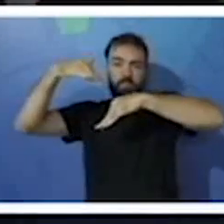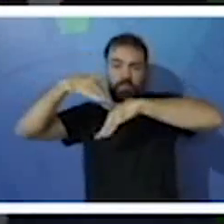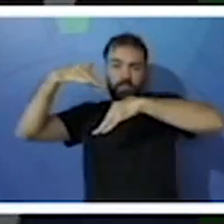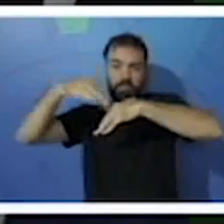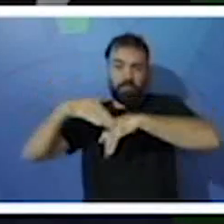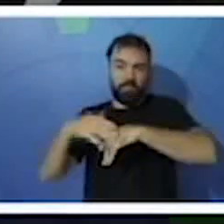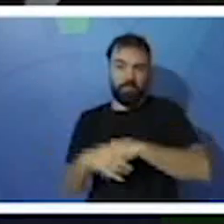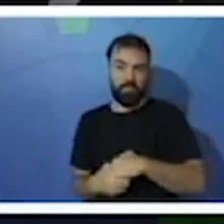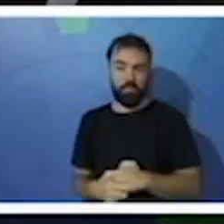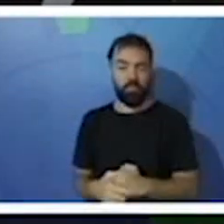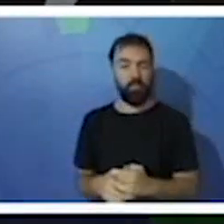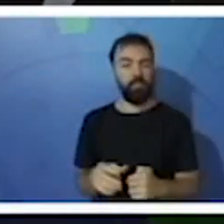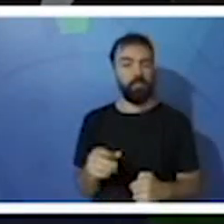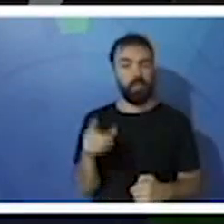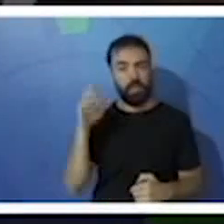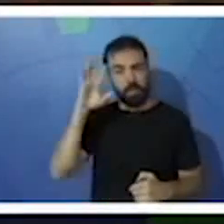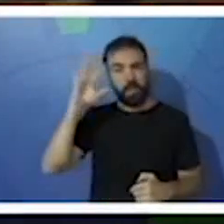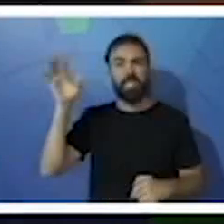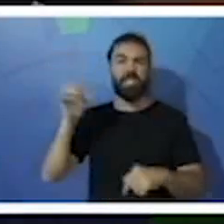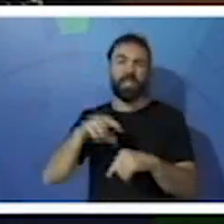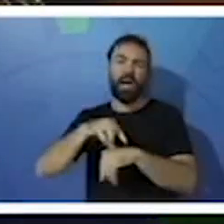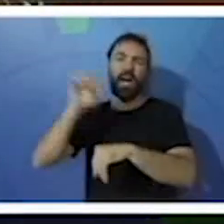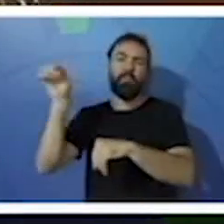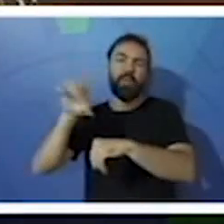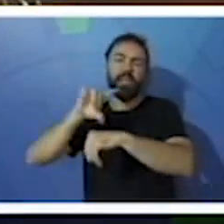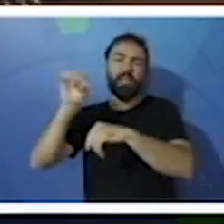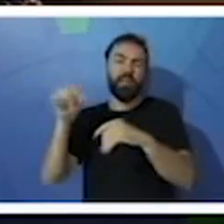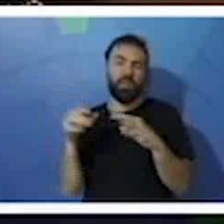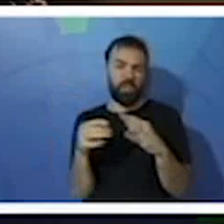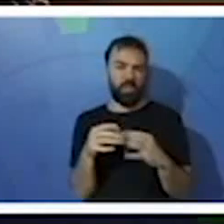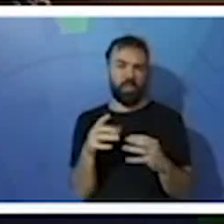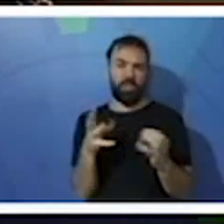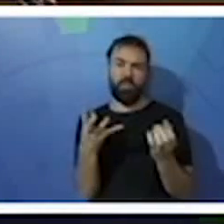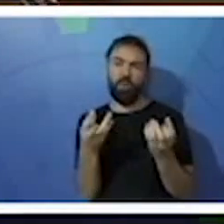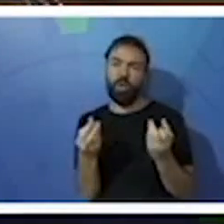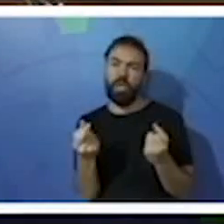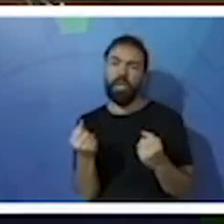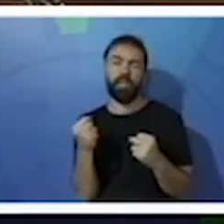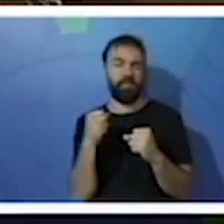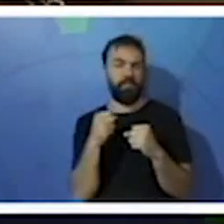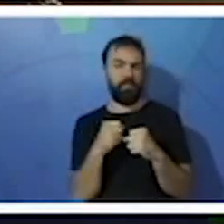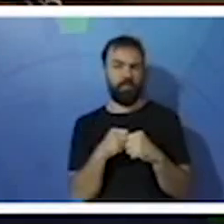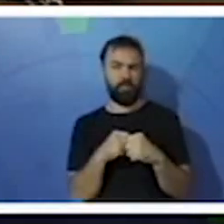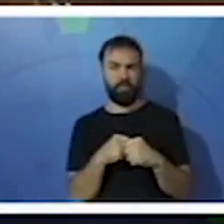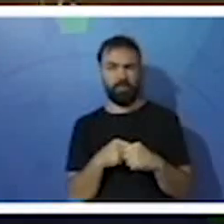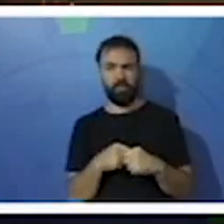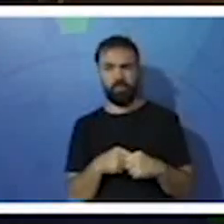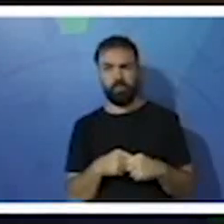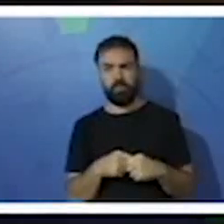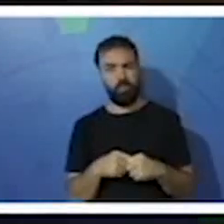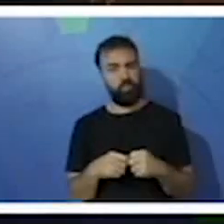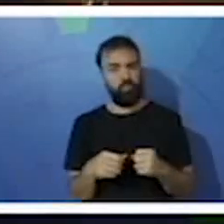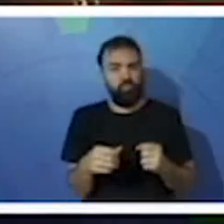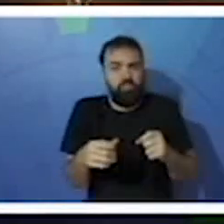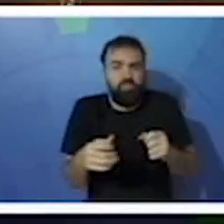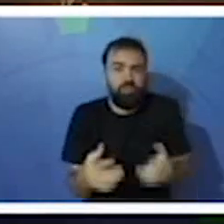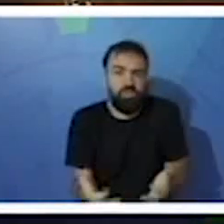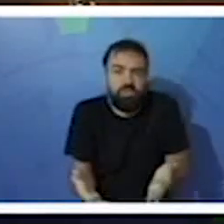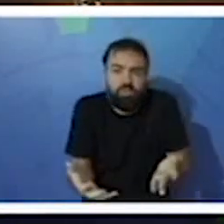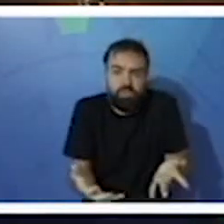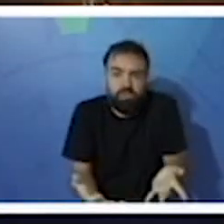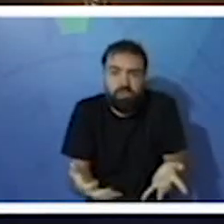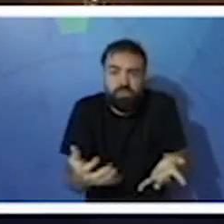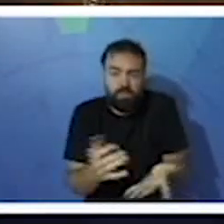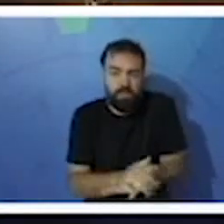se a quantidade de pena que a ave tem absorvesse a água, o que aconteceria? Ela iria ficar muito